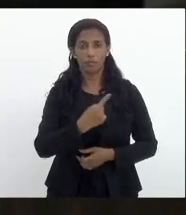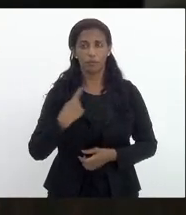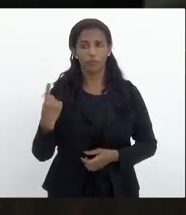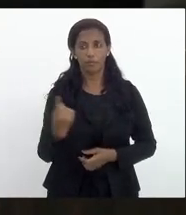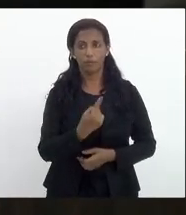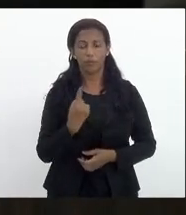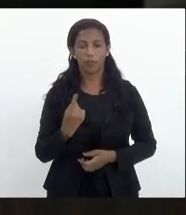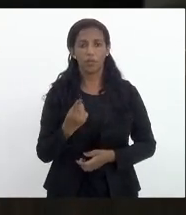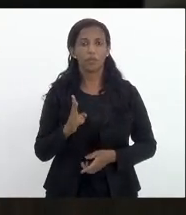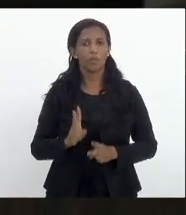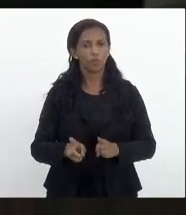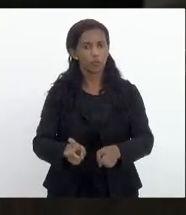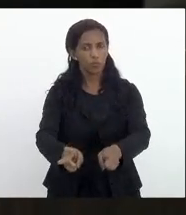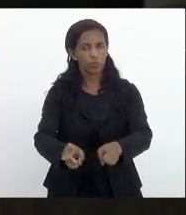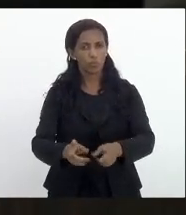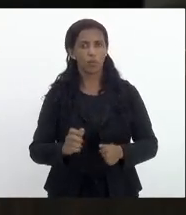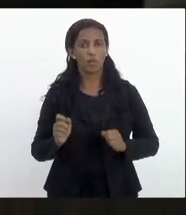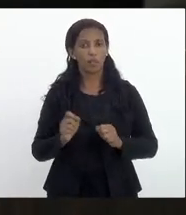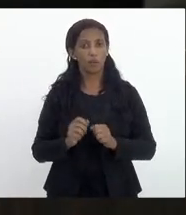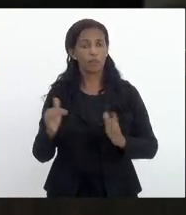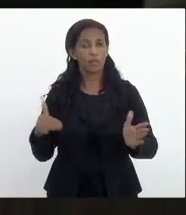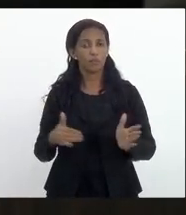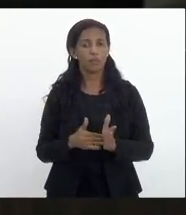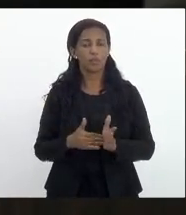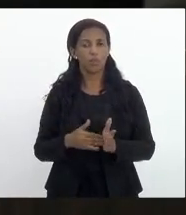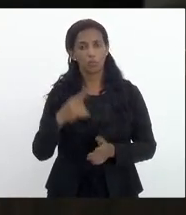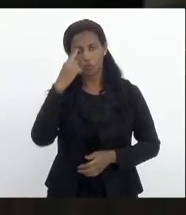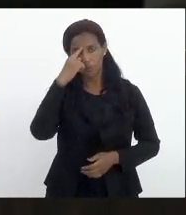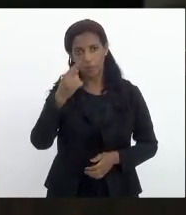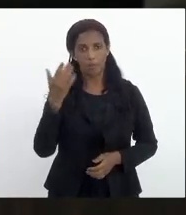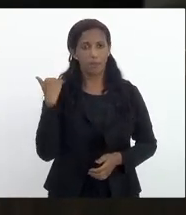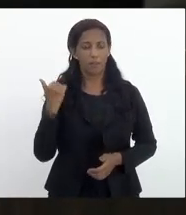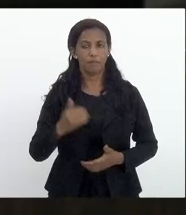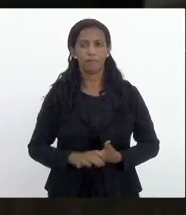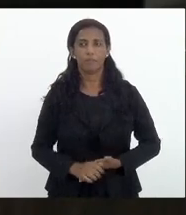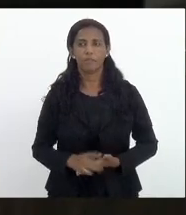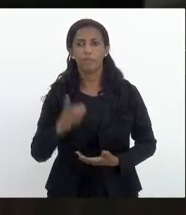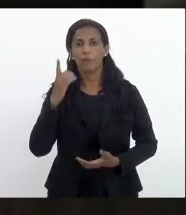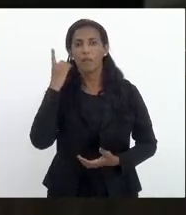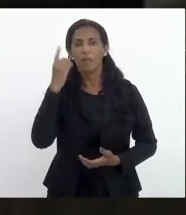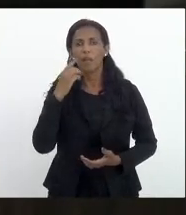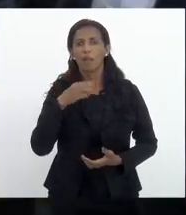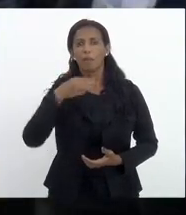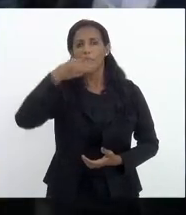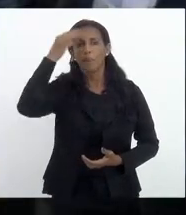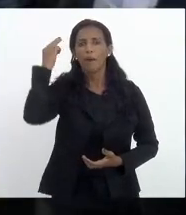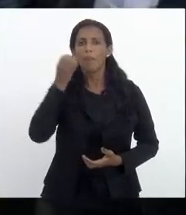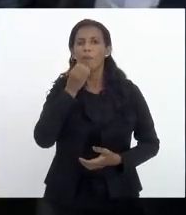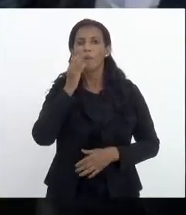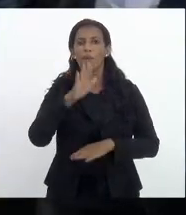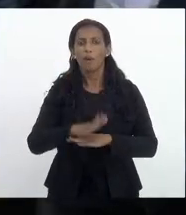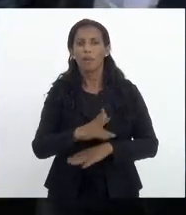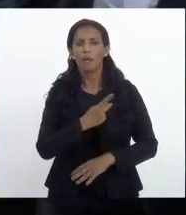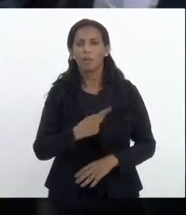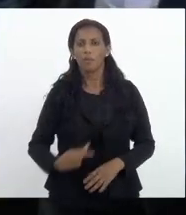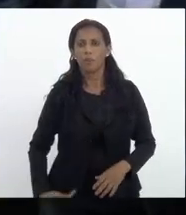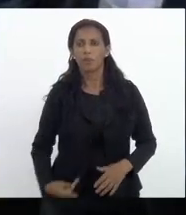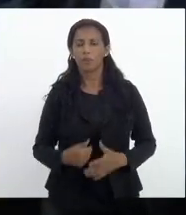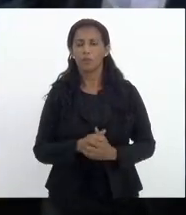vamos manter que fizemos na última semana. Deputado Márcio Pacheco. Boa tarde, senhor presidente,